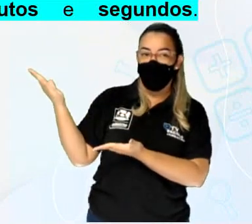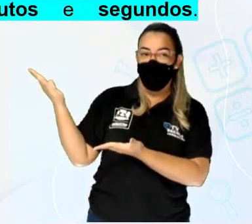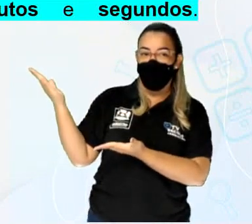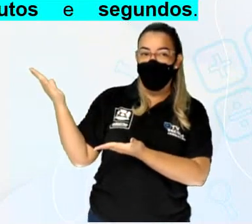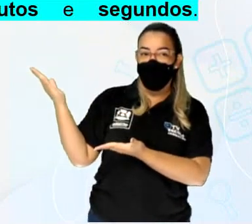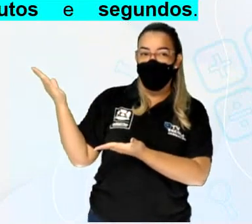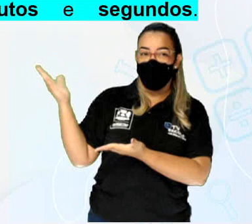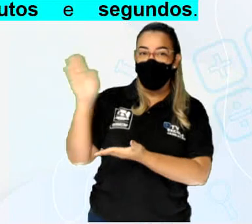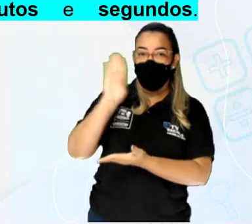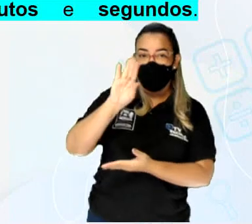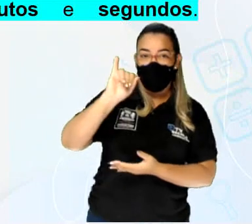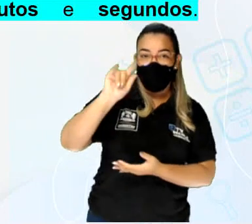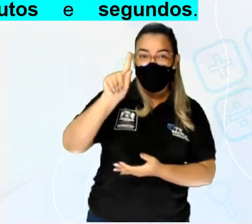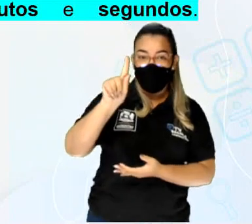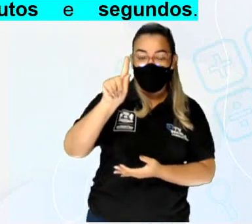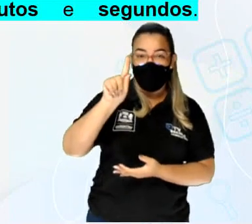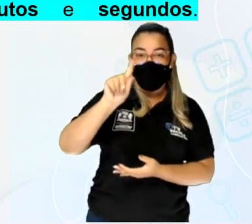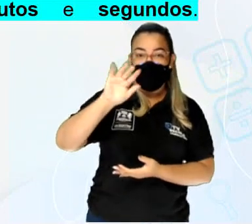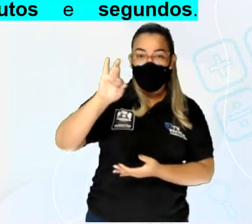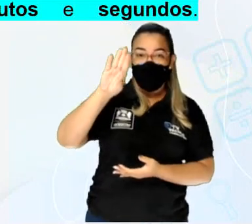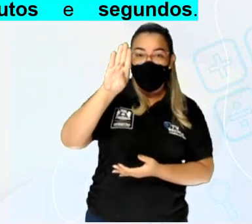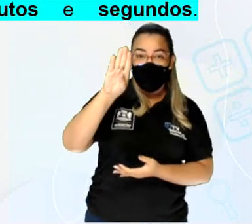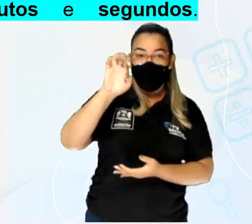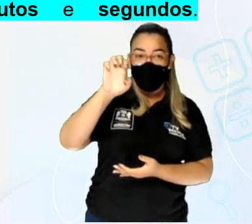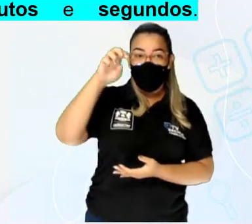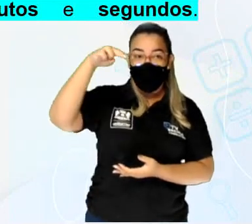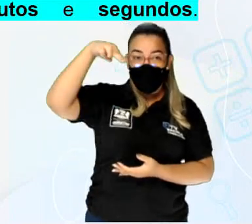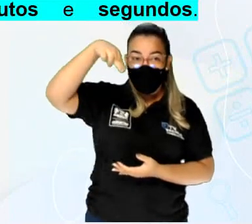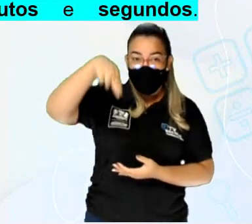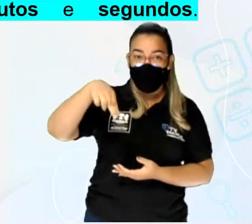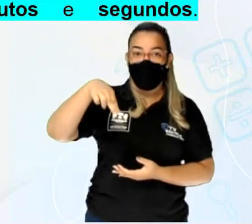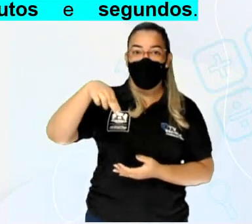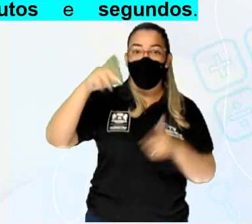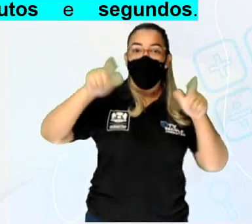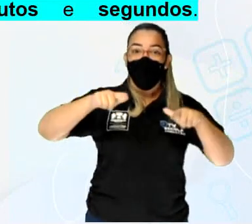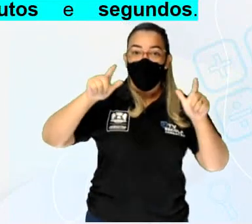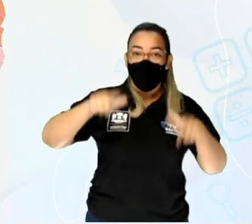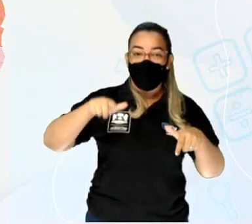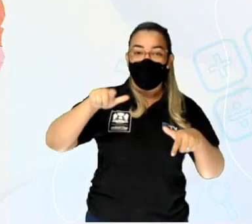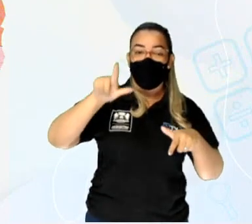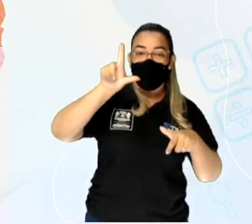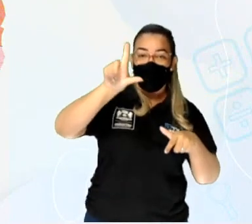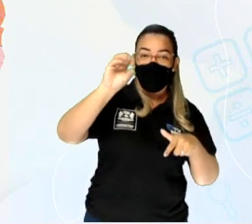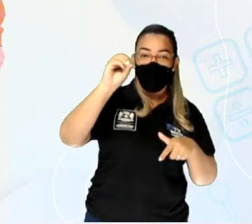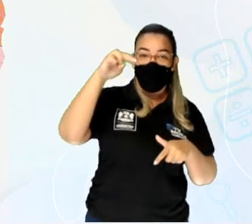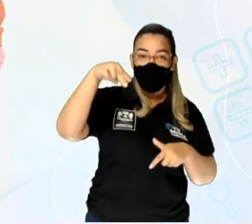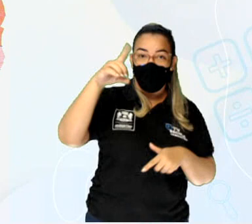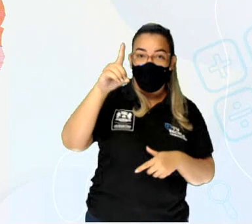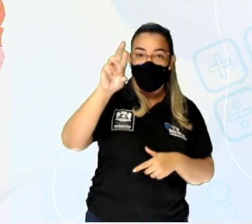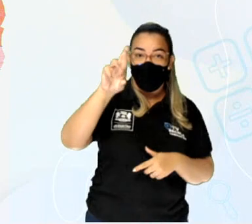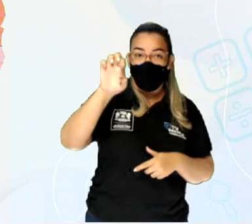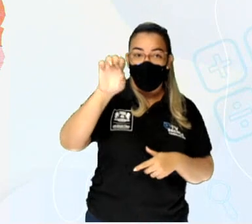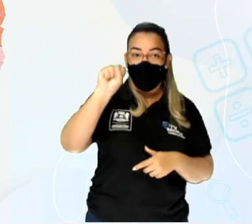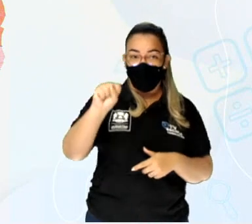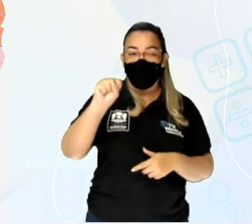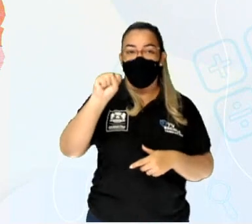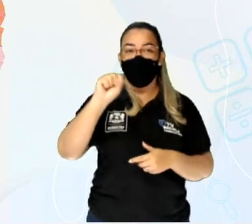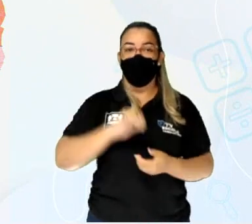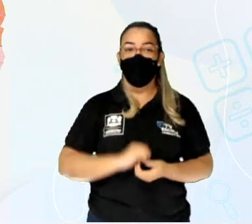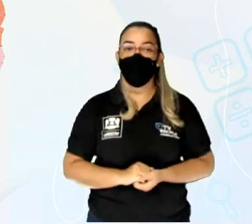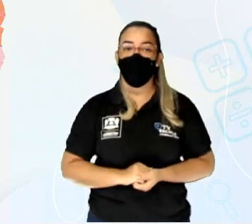grande relógio, muito famoso, que fica localizado em Londres, na Inglaterra. Bom,